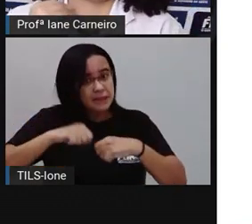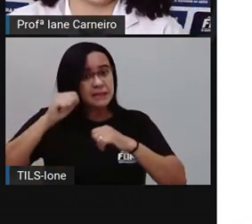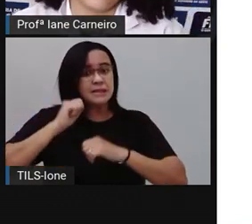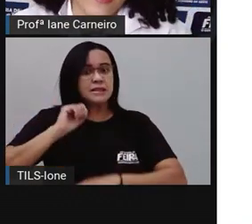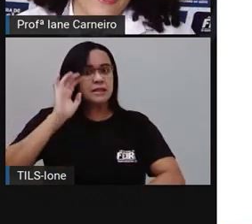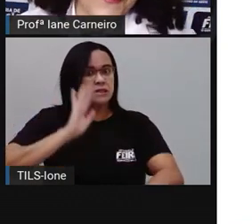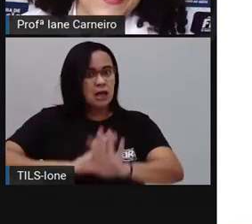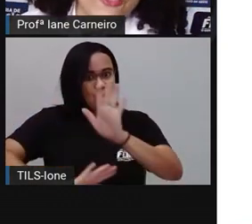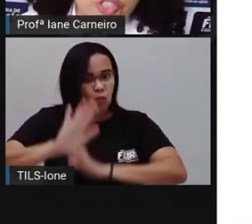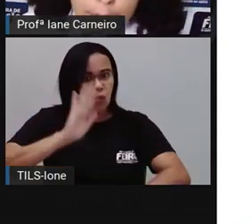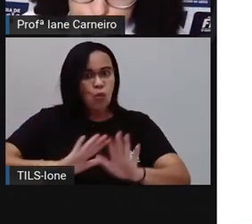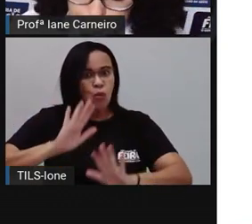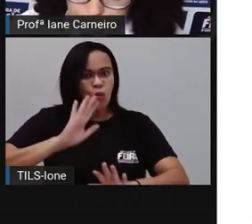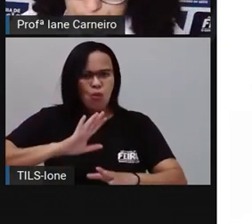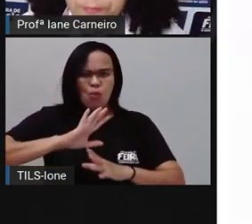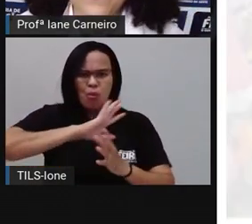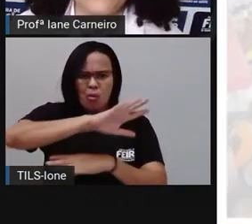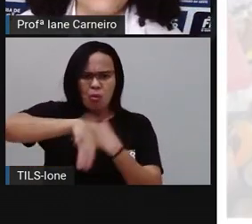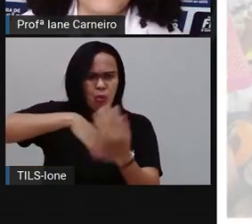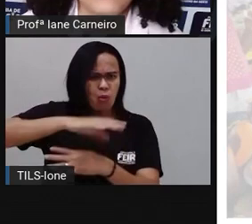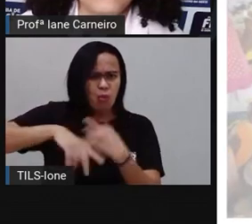a limpeza daquele local, tá joia?